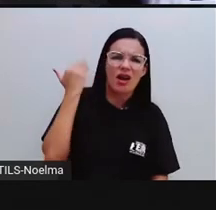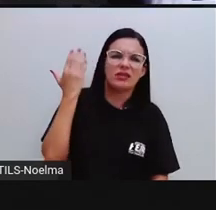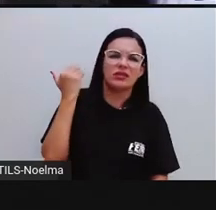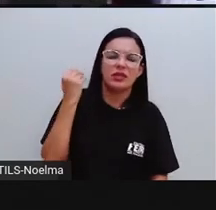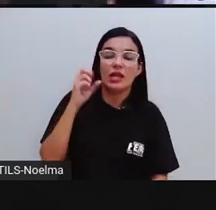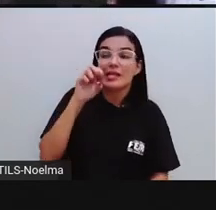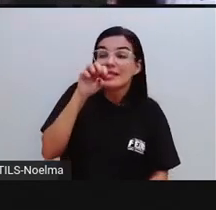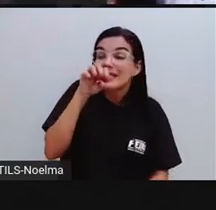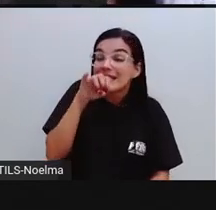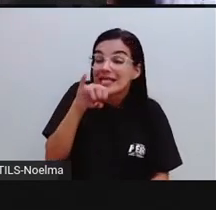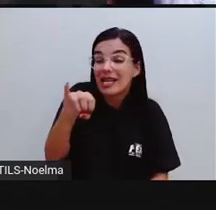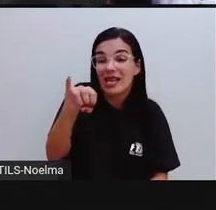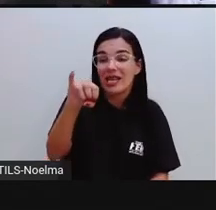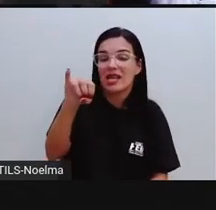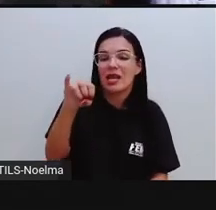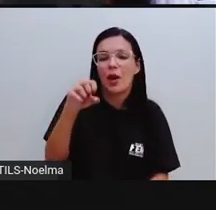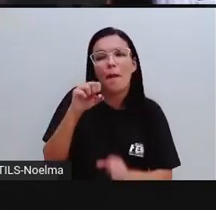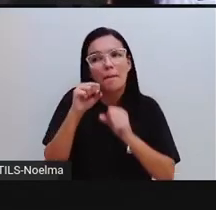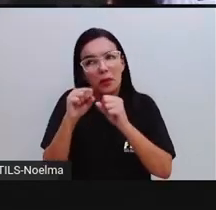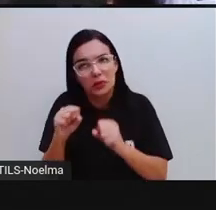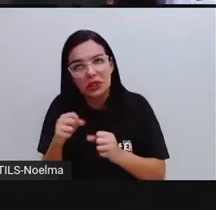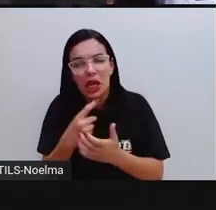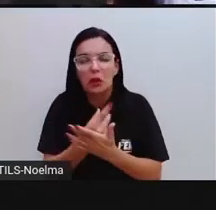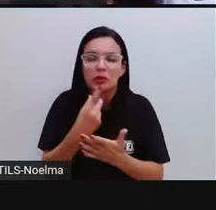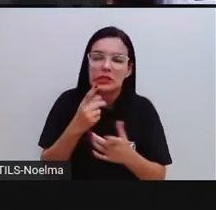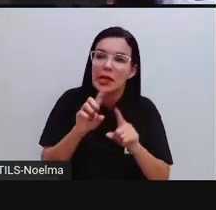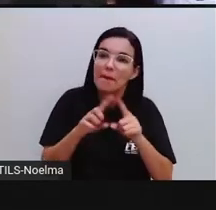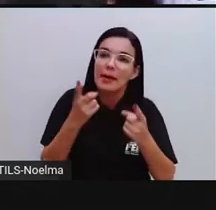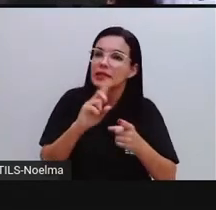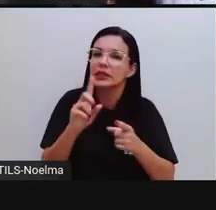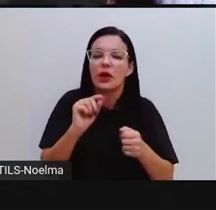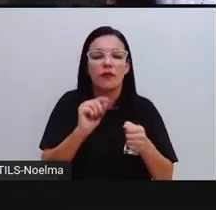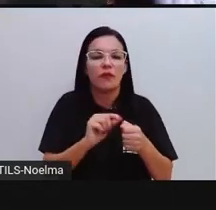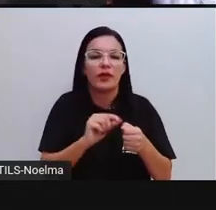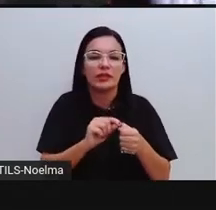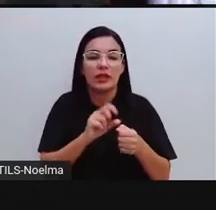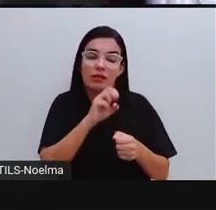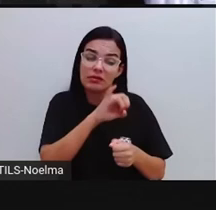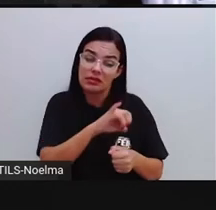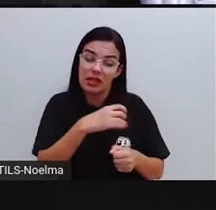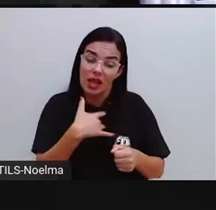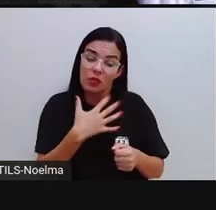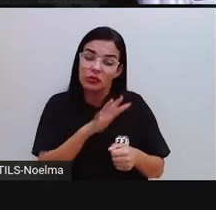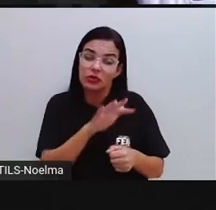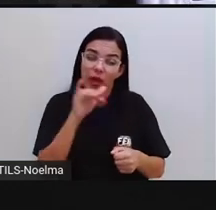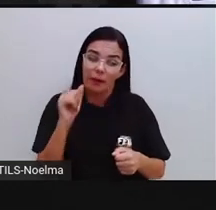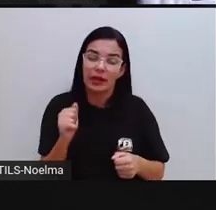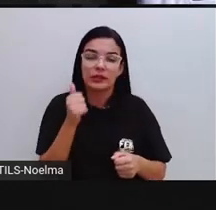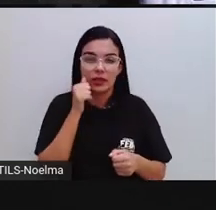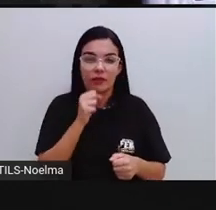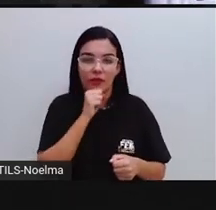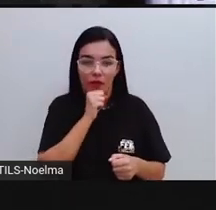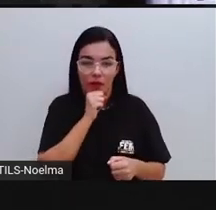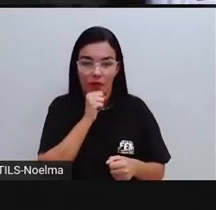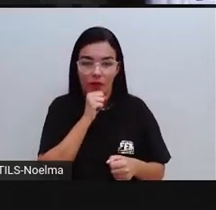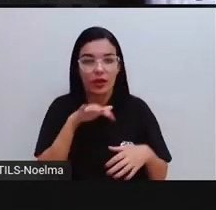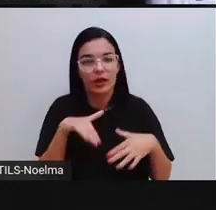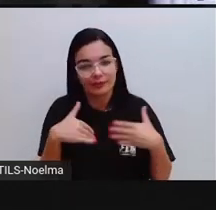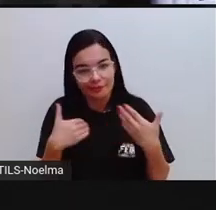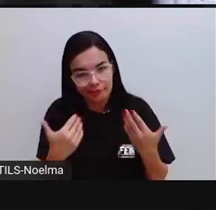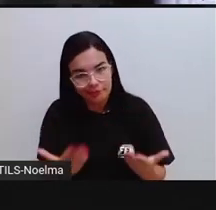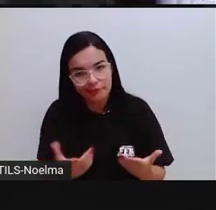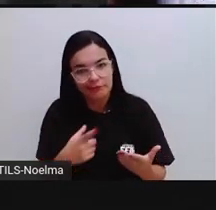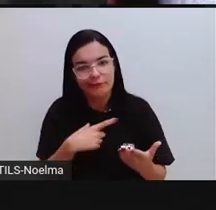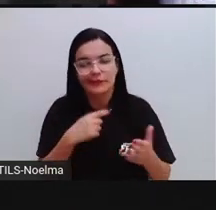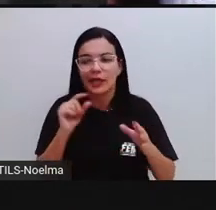Algo que poderia ser feito, mas não foi feito. Então, se eu chamasse minha avó. Tem um grau